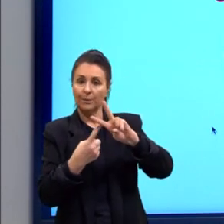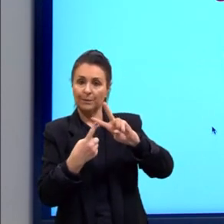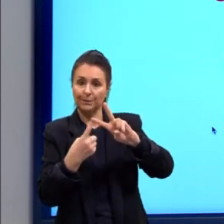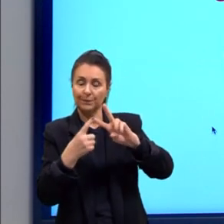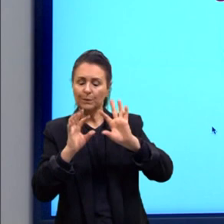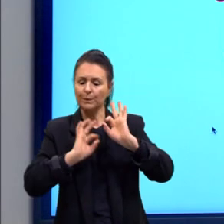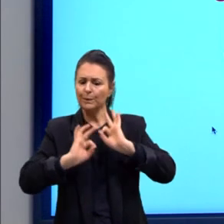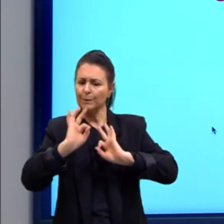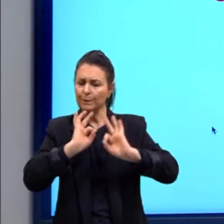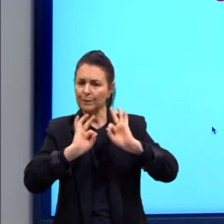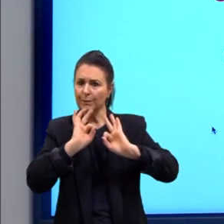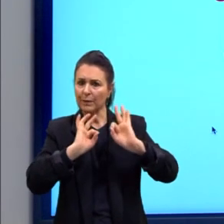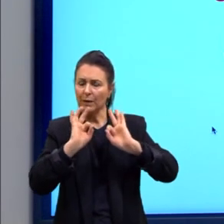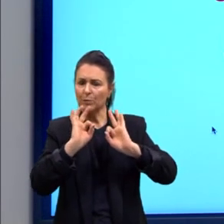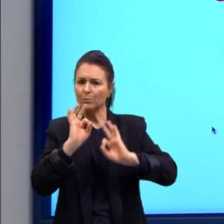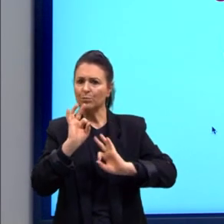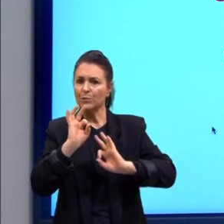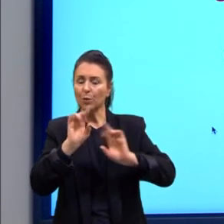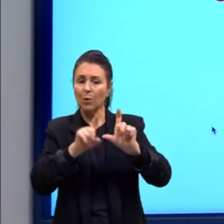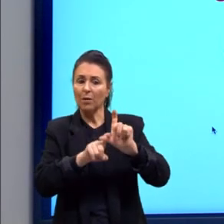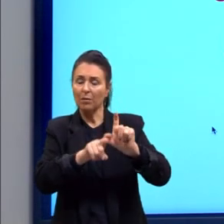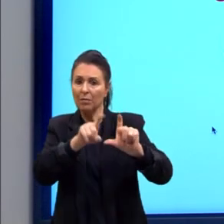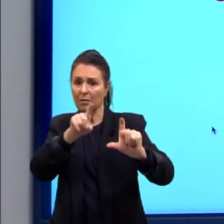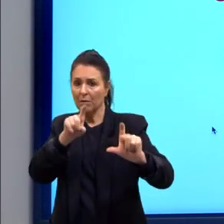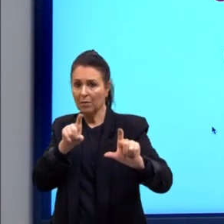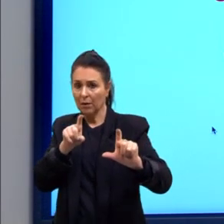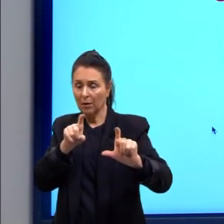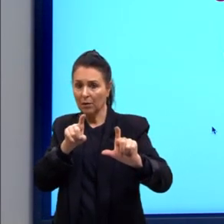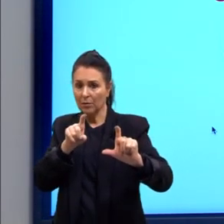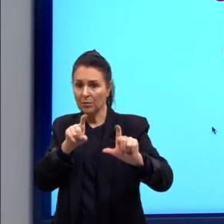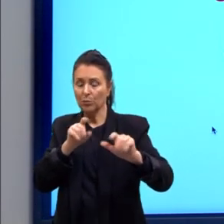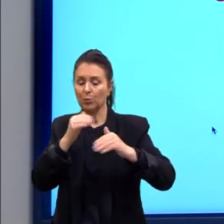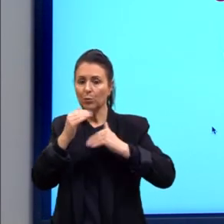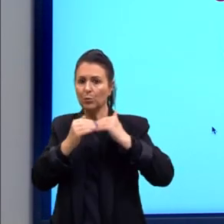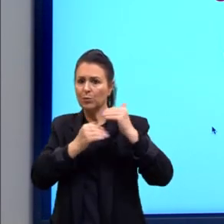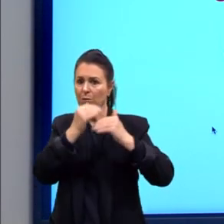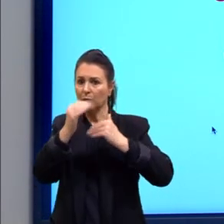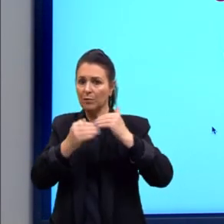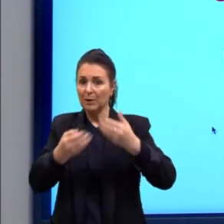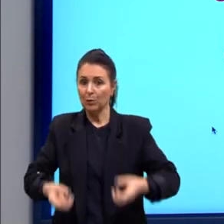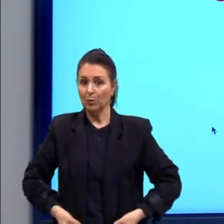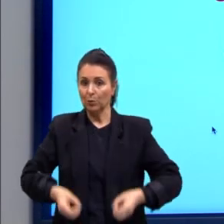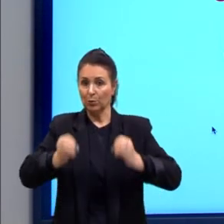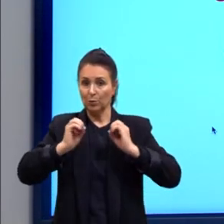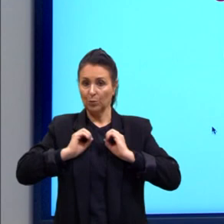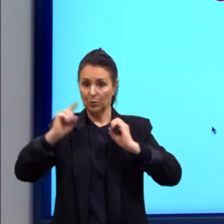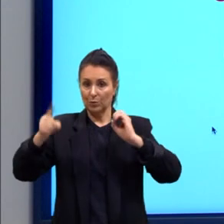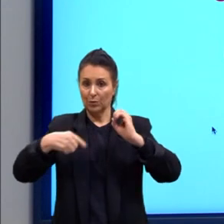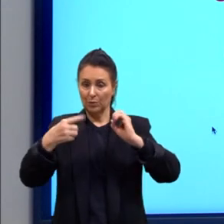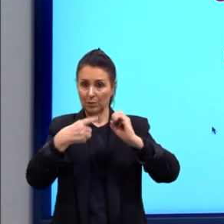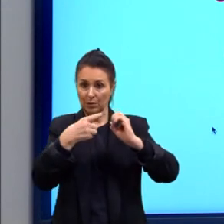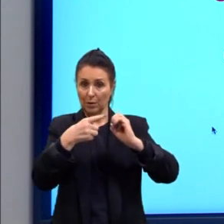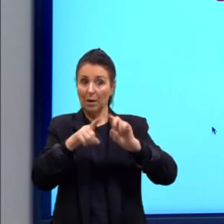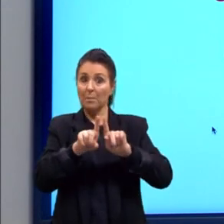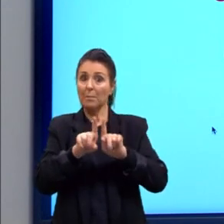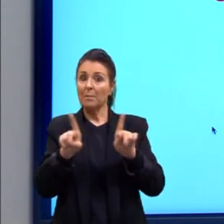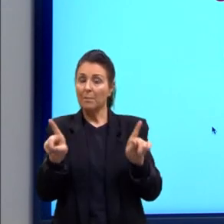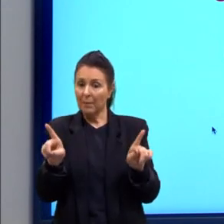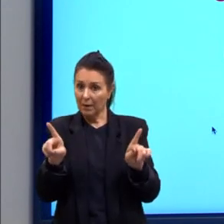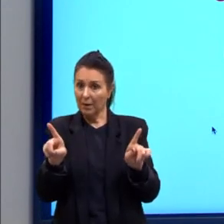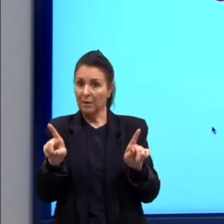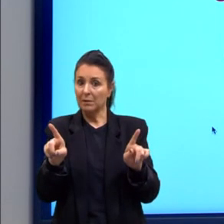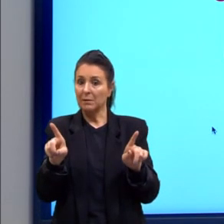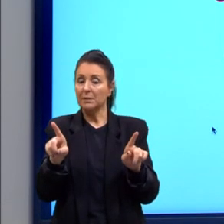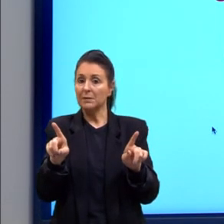se organizar de forma independente durante o desenvolvimento dos gametas. Salvo por um carinha